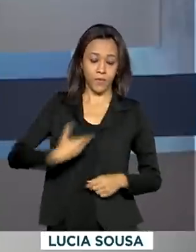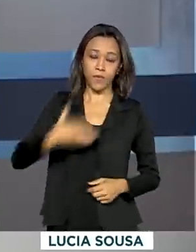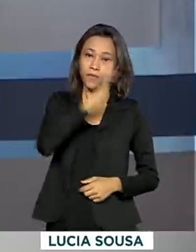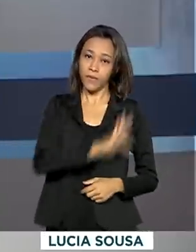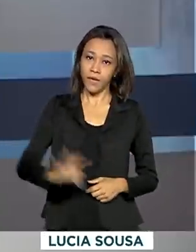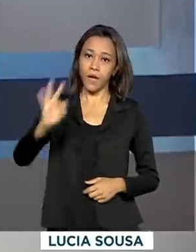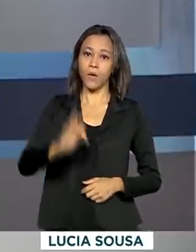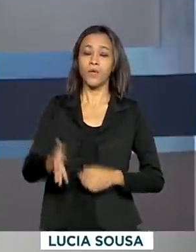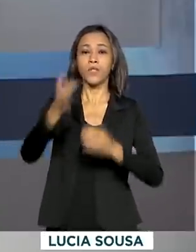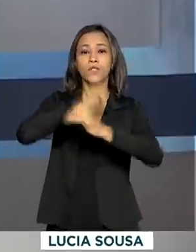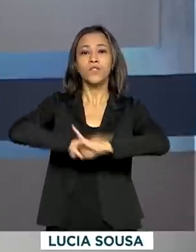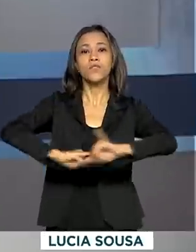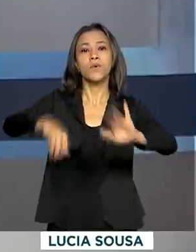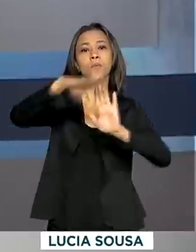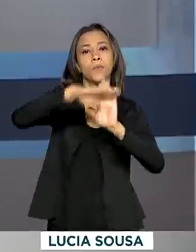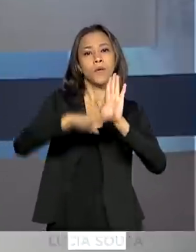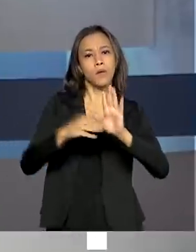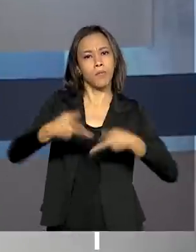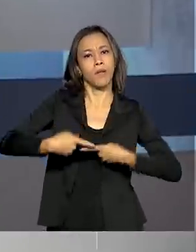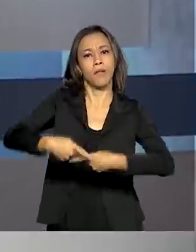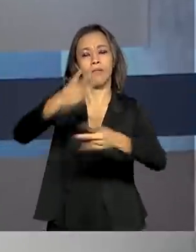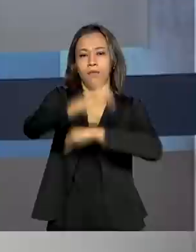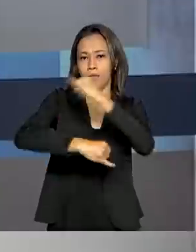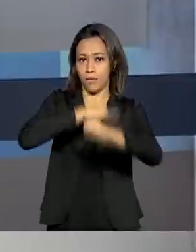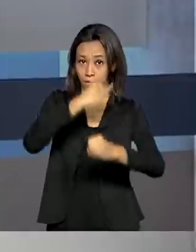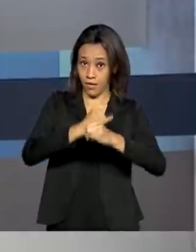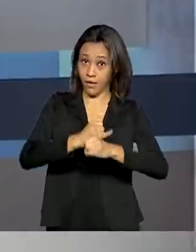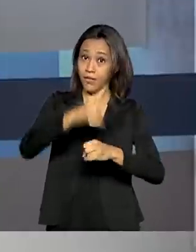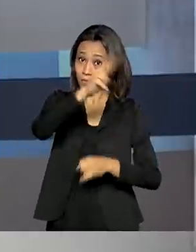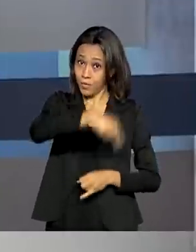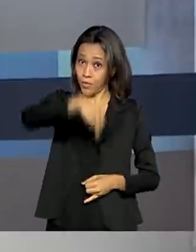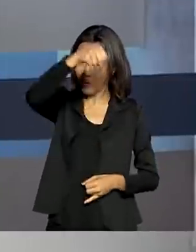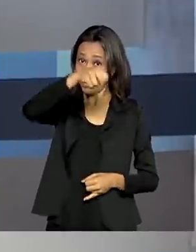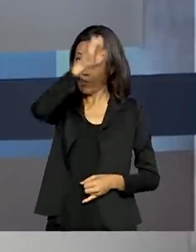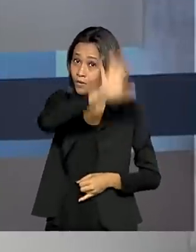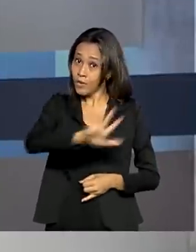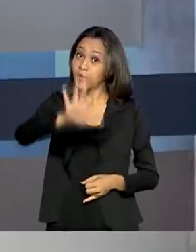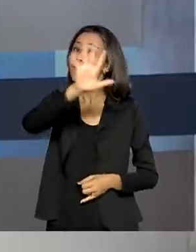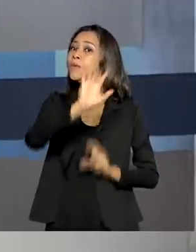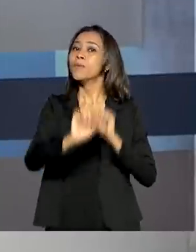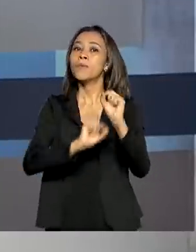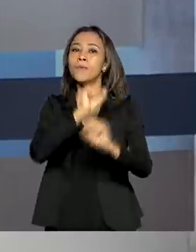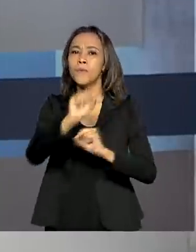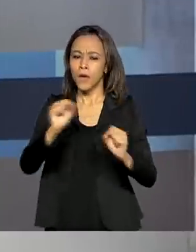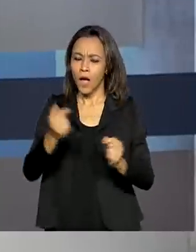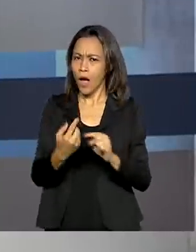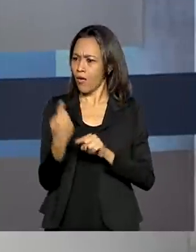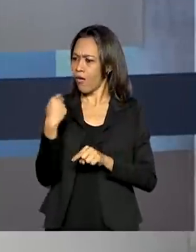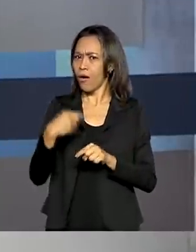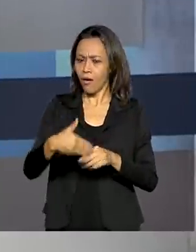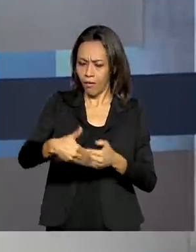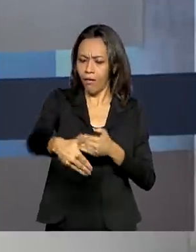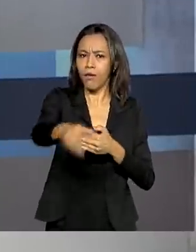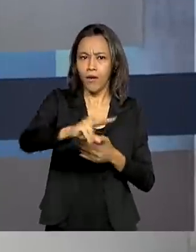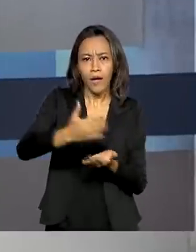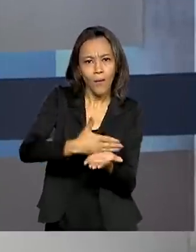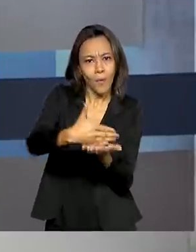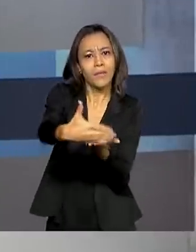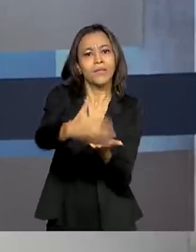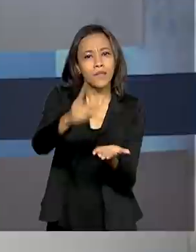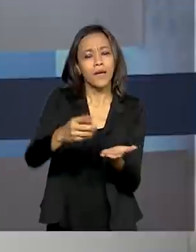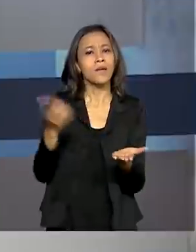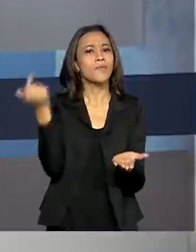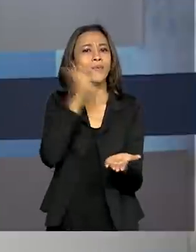um programa para levar internet para a região norte do país. A primeira fase começa agora e vai alcançar mais de